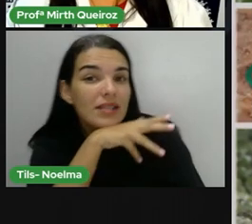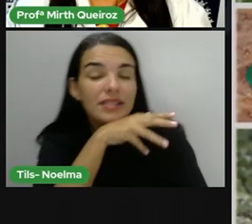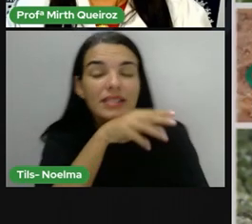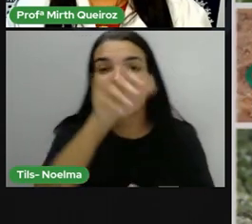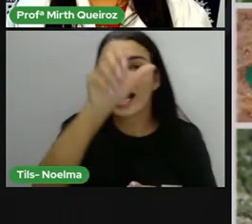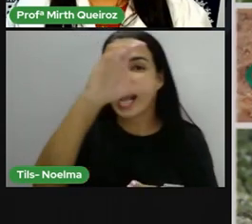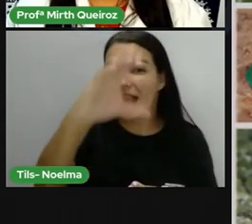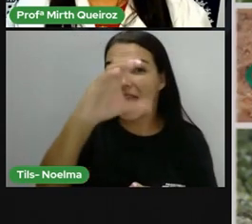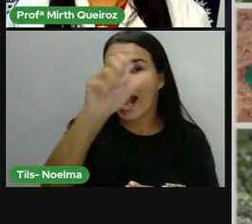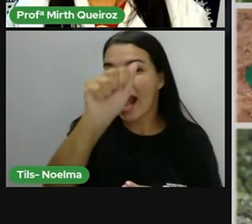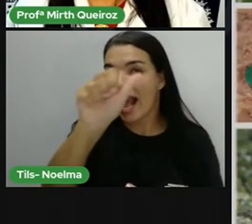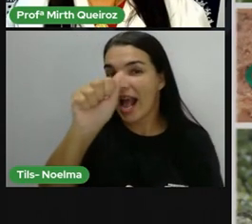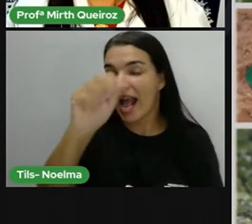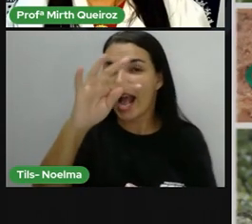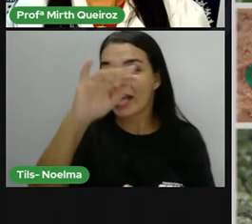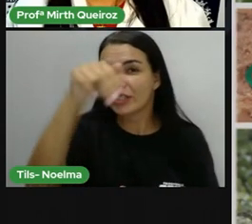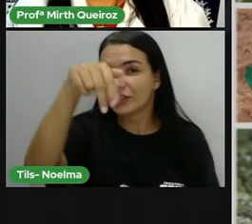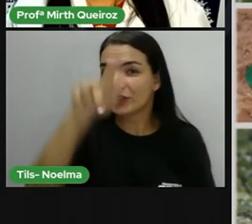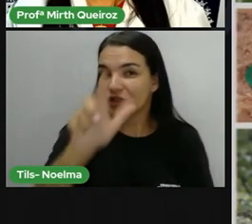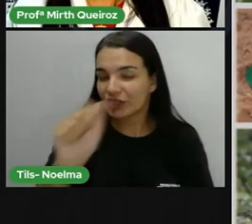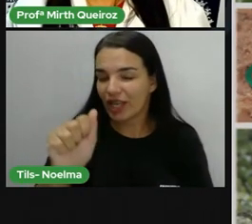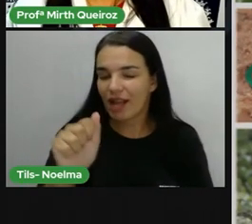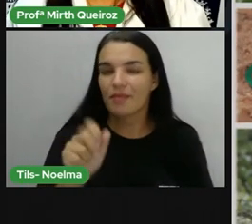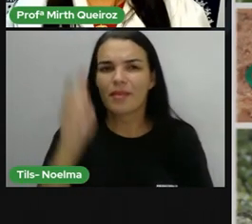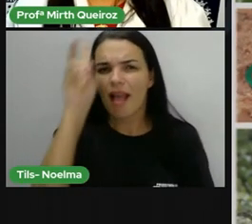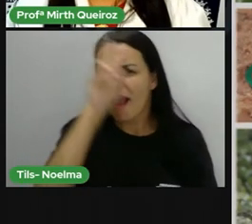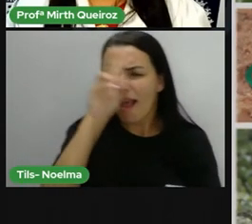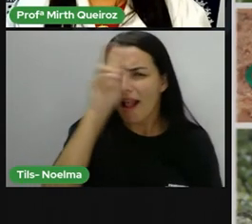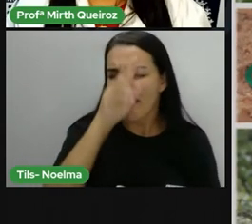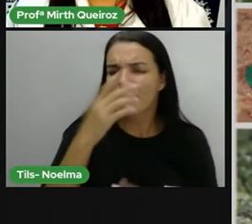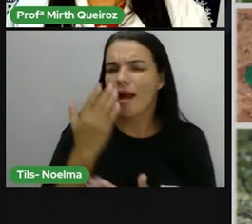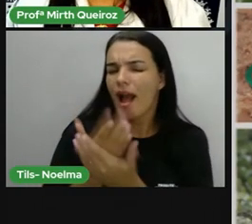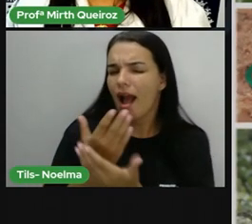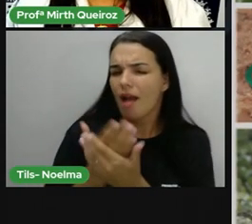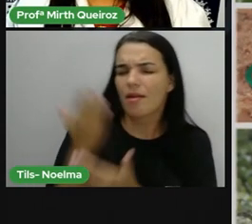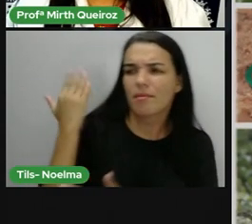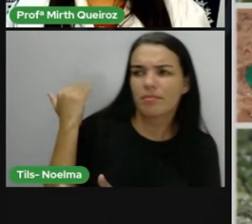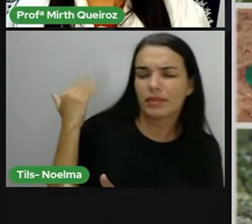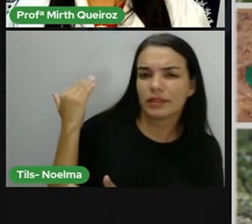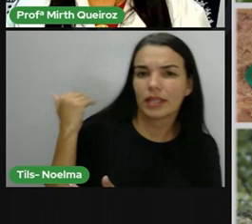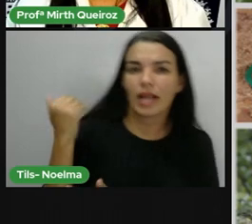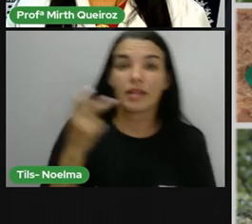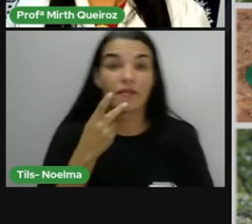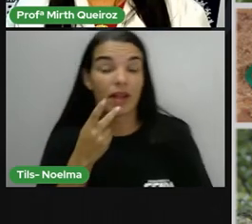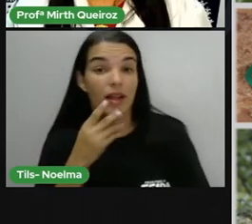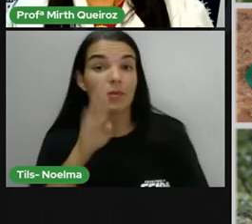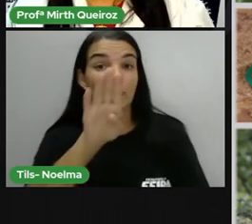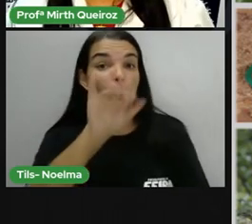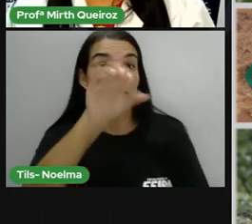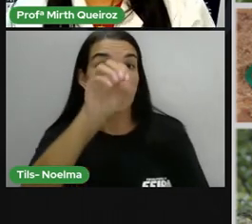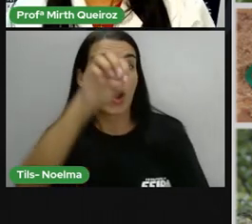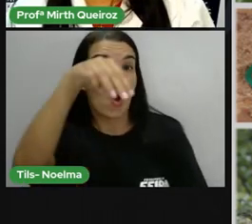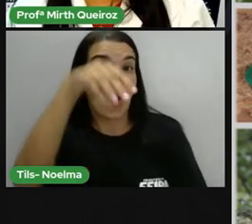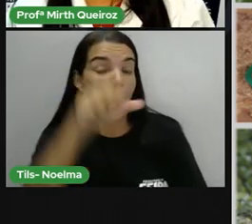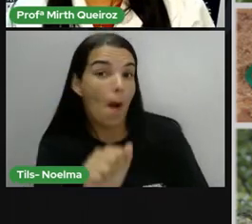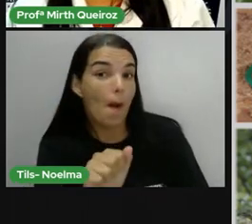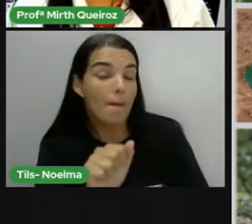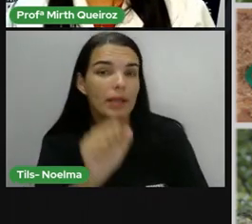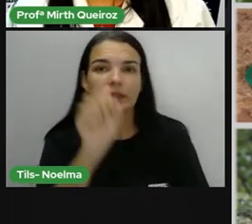Na aula anterior, da semana passada, nós falamos sobre a caatinga, que é um bioma brasileiro, né? E ele é